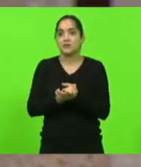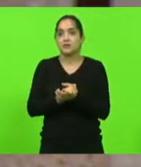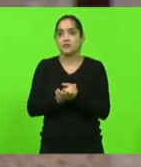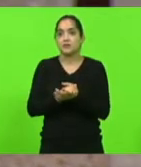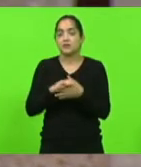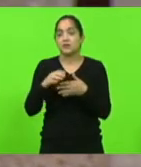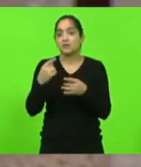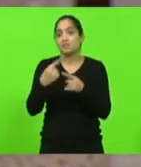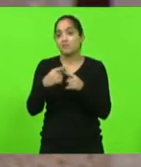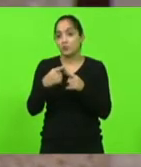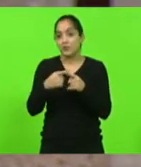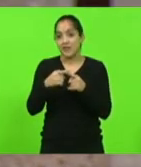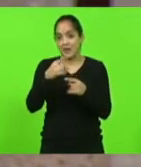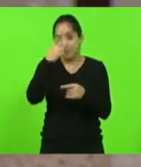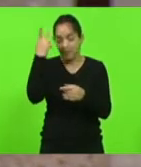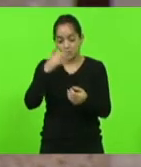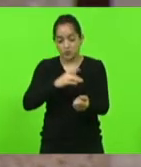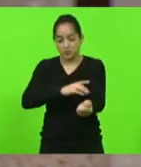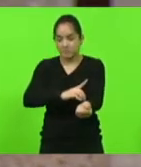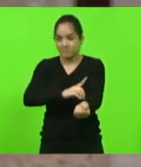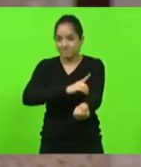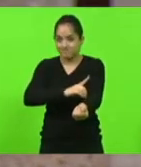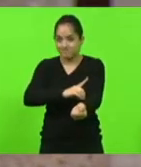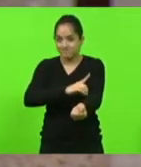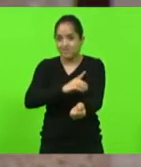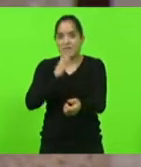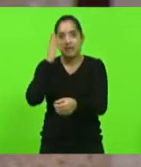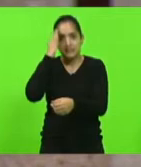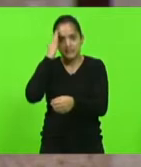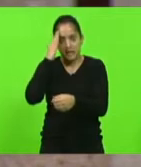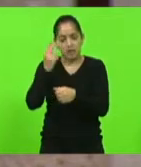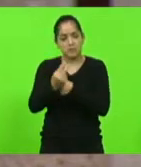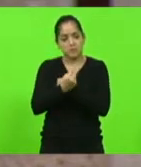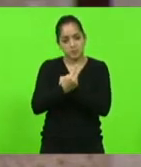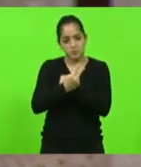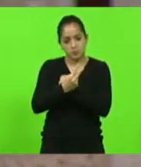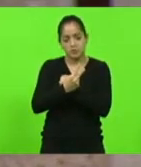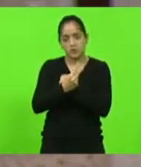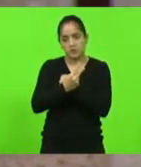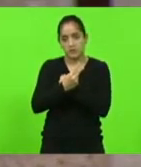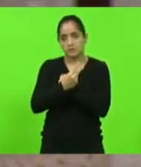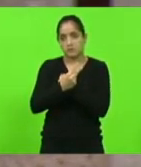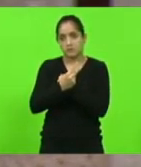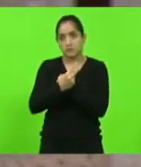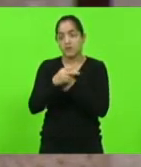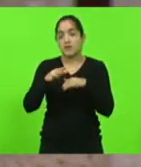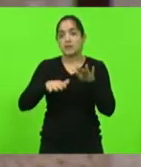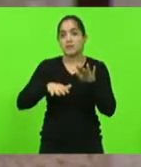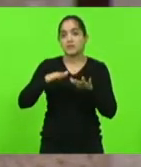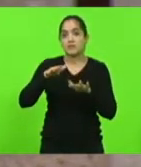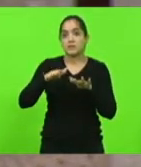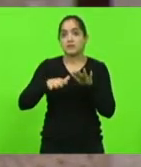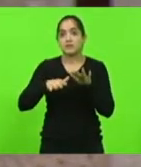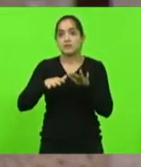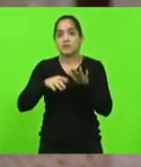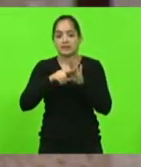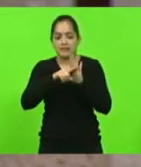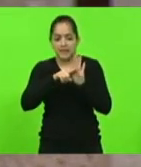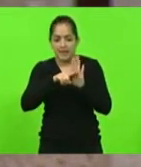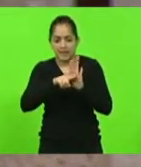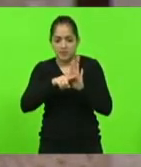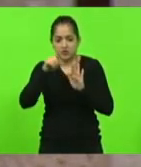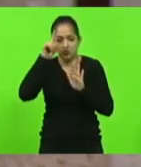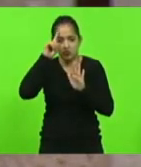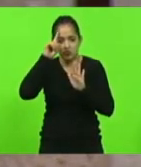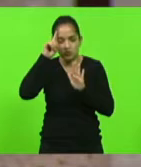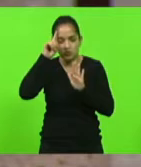todas as pessoas elas sabem se cuidar elas fazem testes praticamente diários